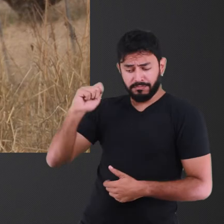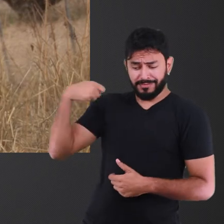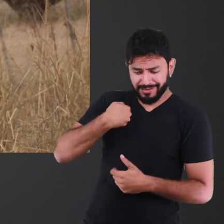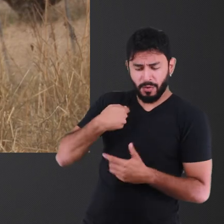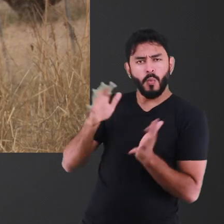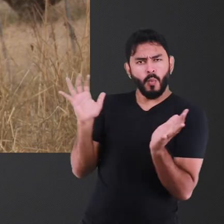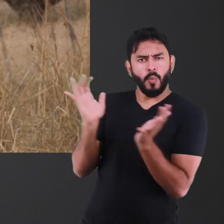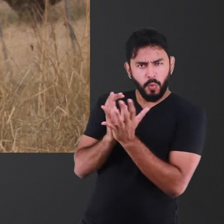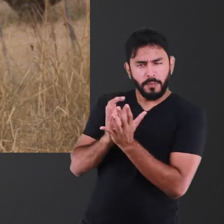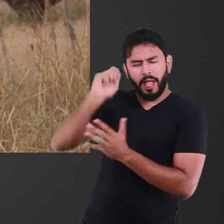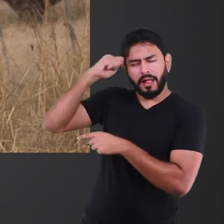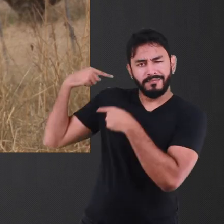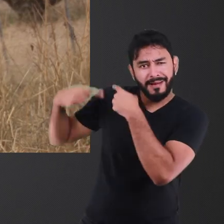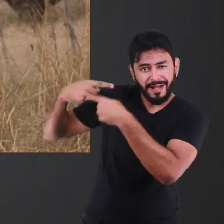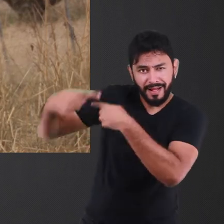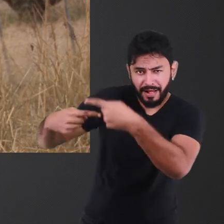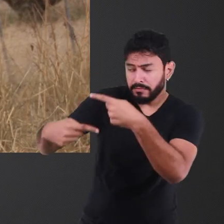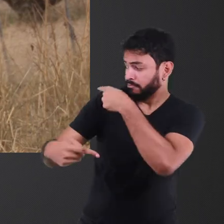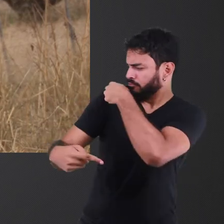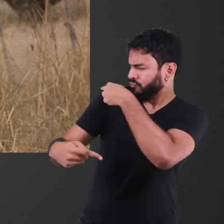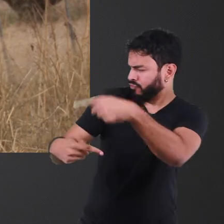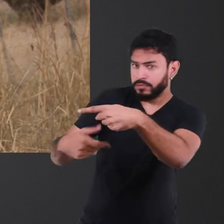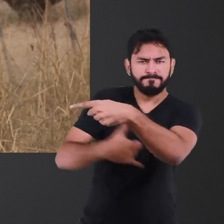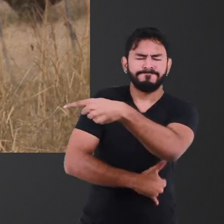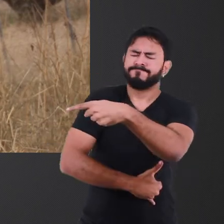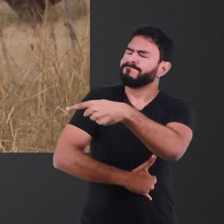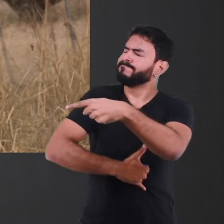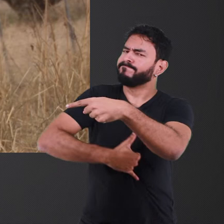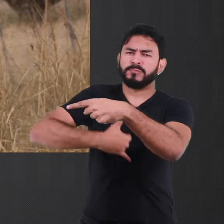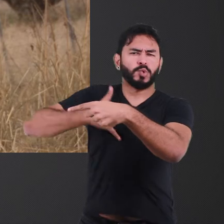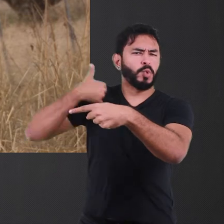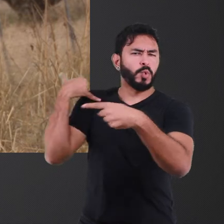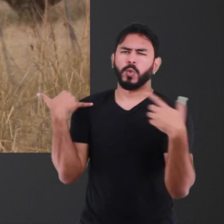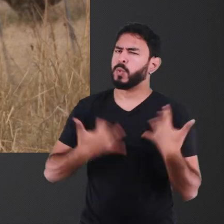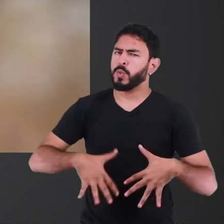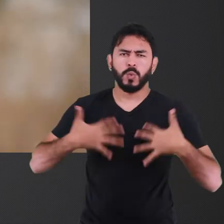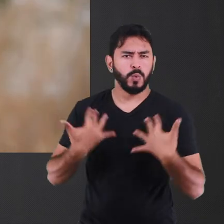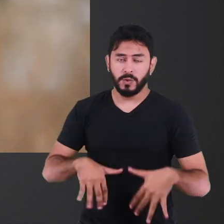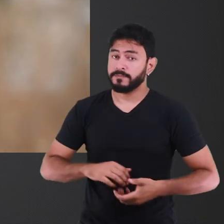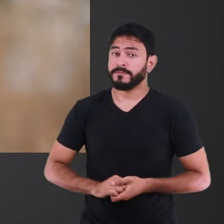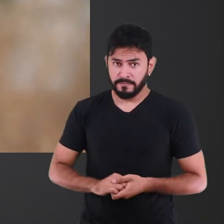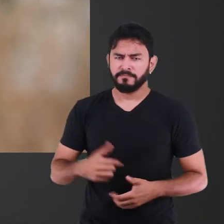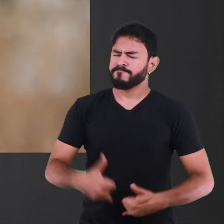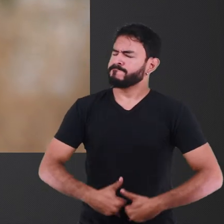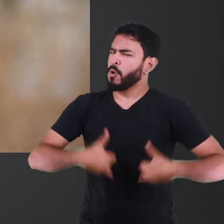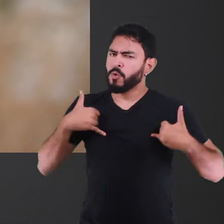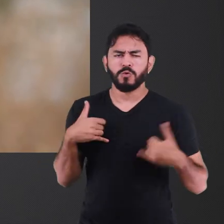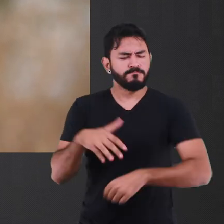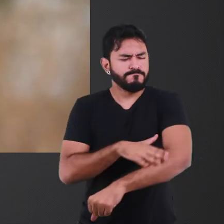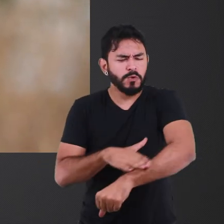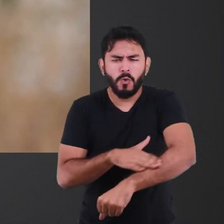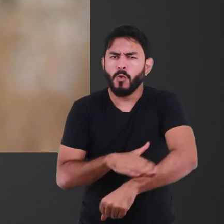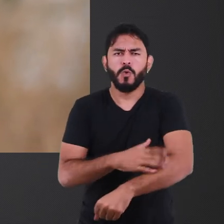dizer, eu ter orgulho dos meus antepassados. É eu ter orgulho da minha